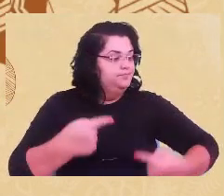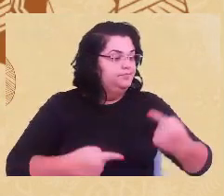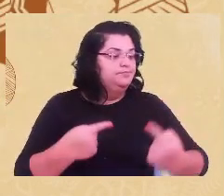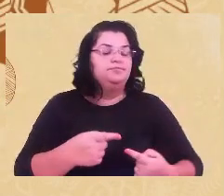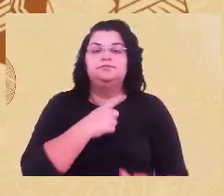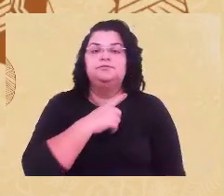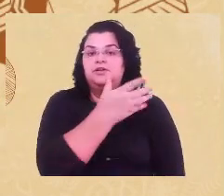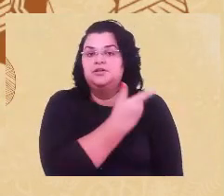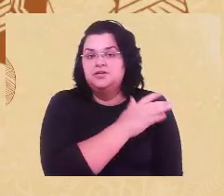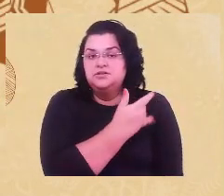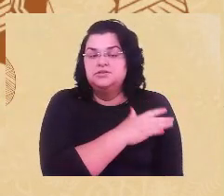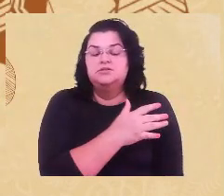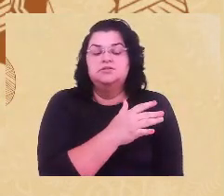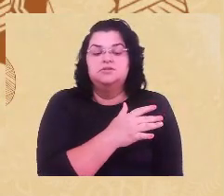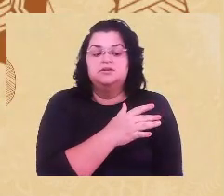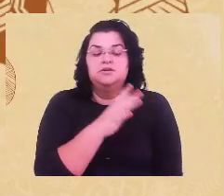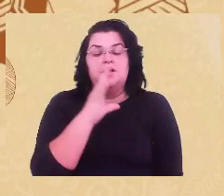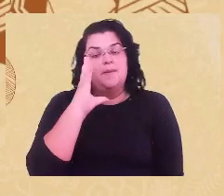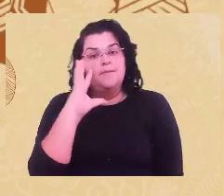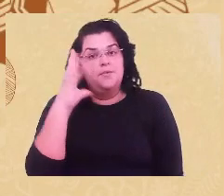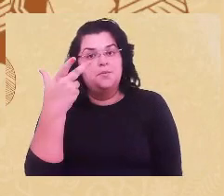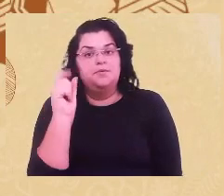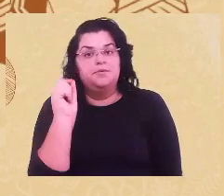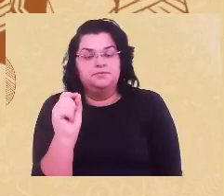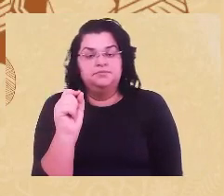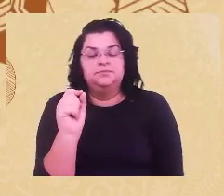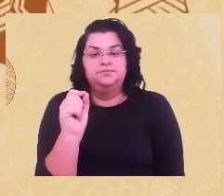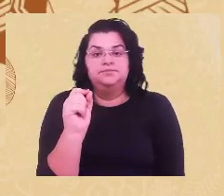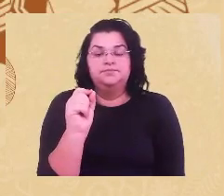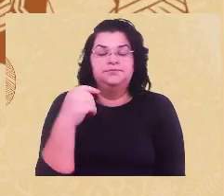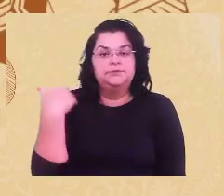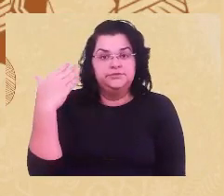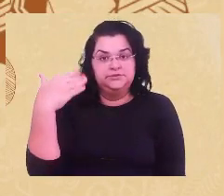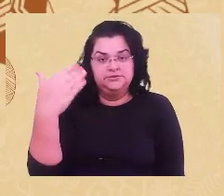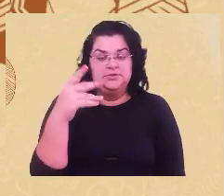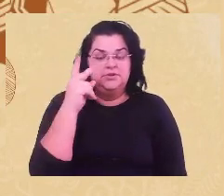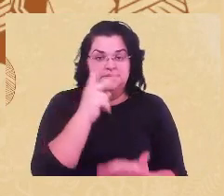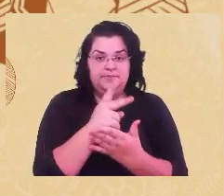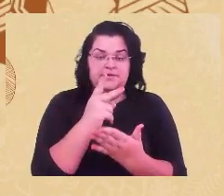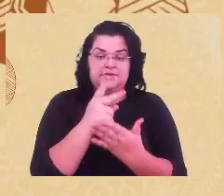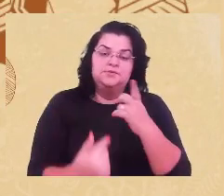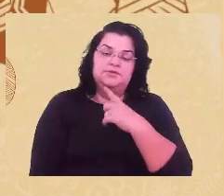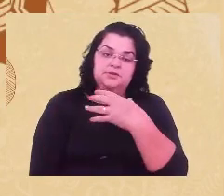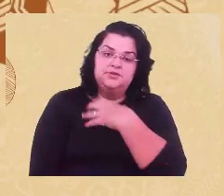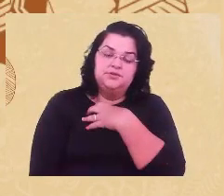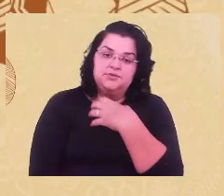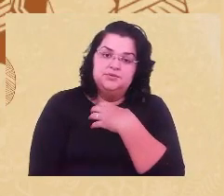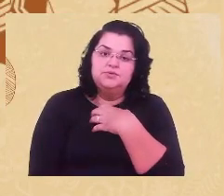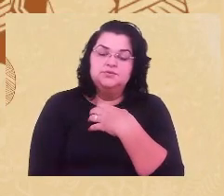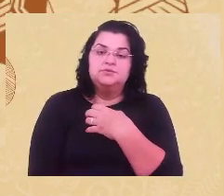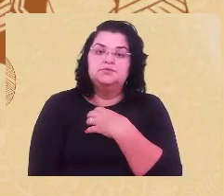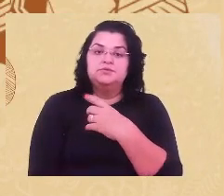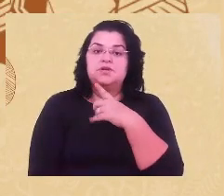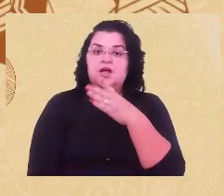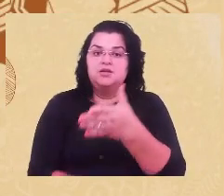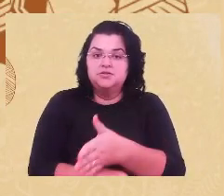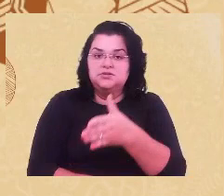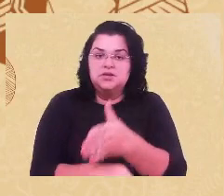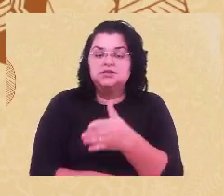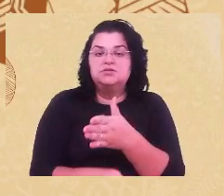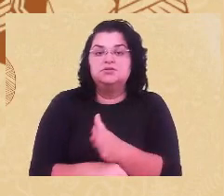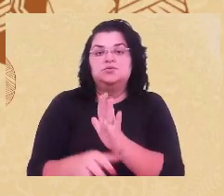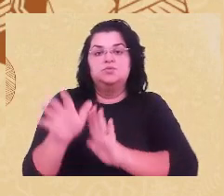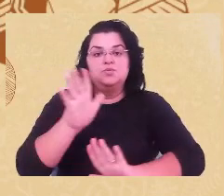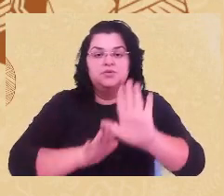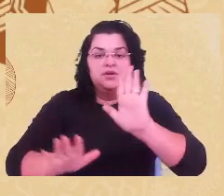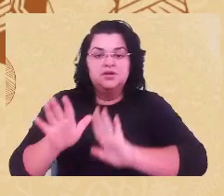que promove hierárquicas e distintas condições de acesso, de cuidado à